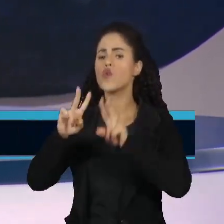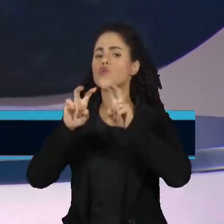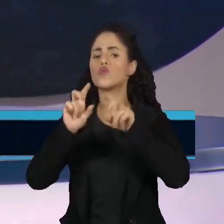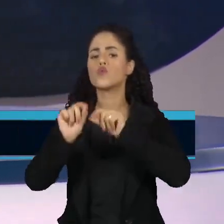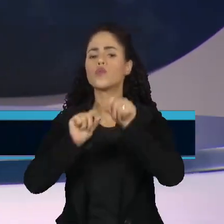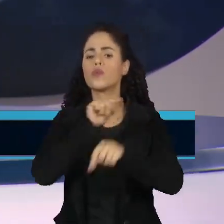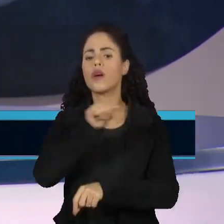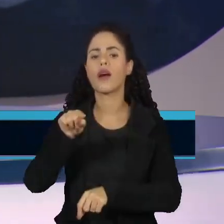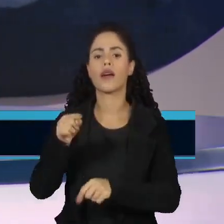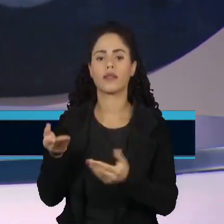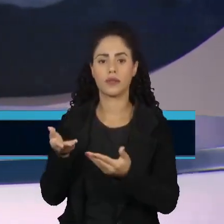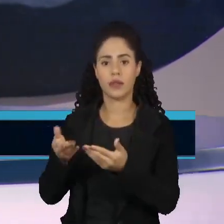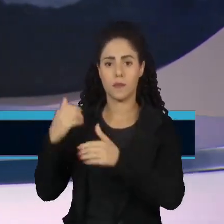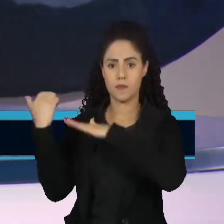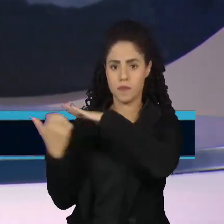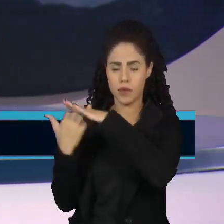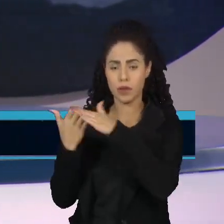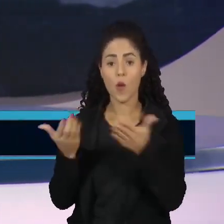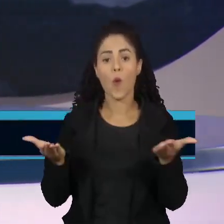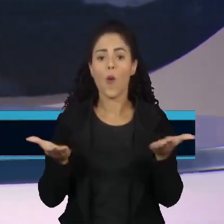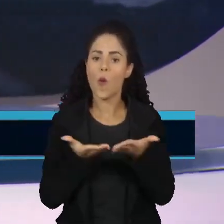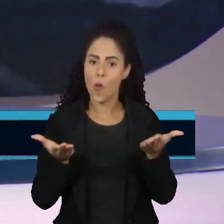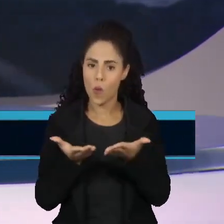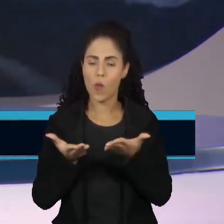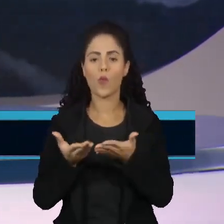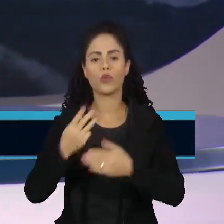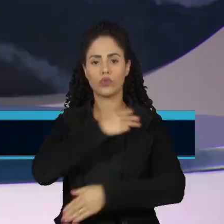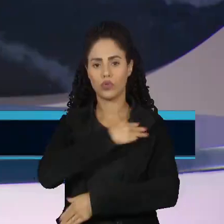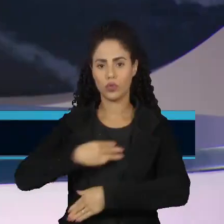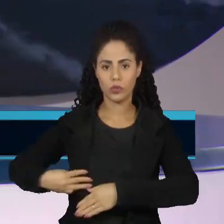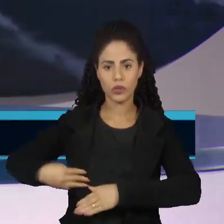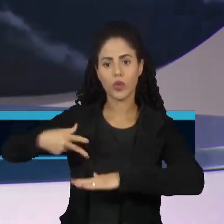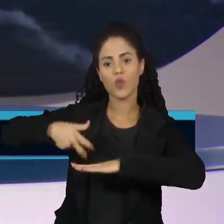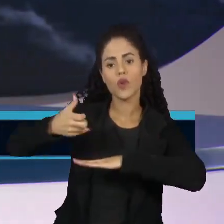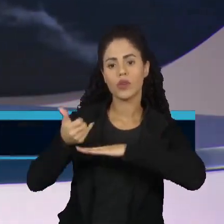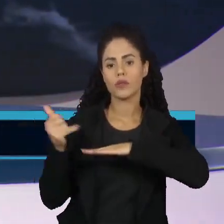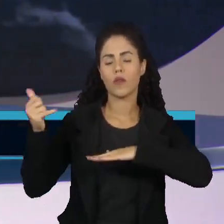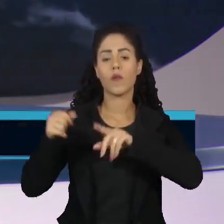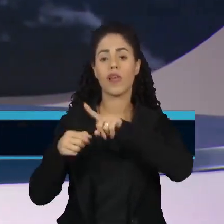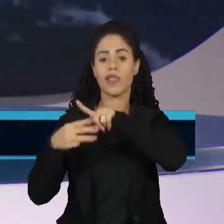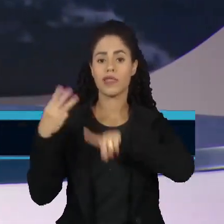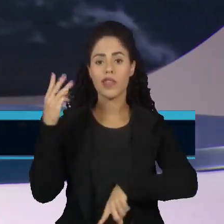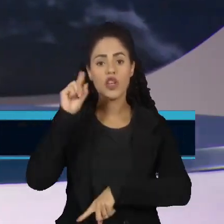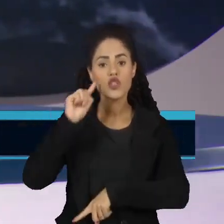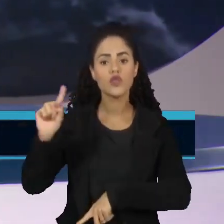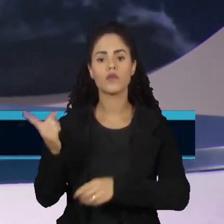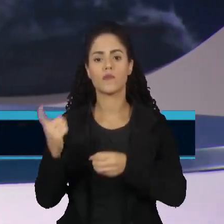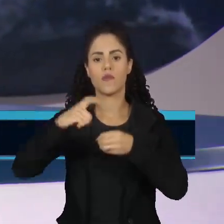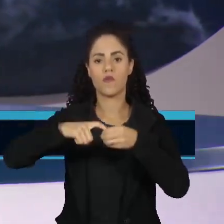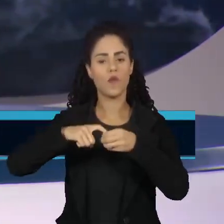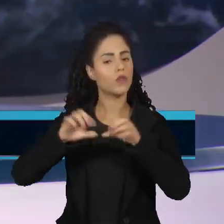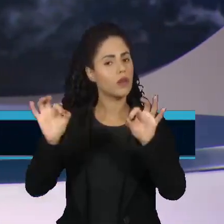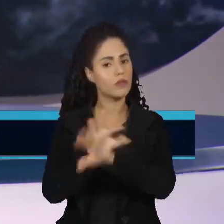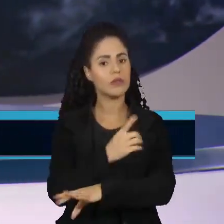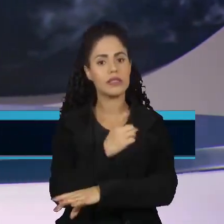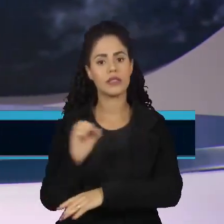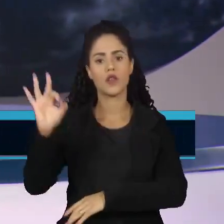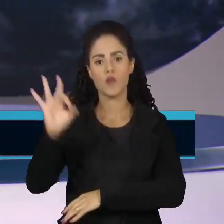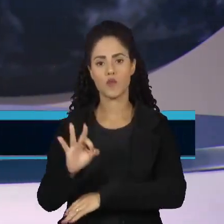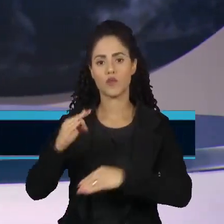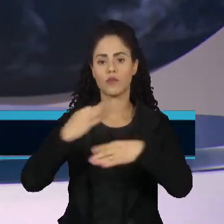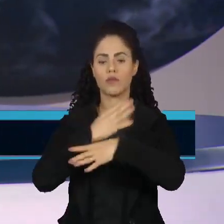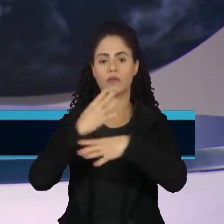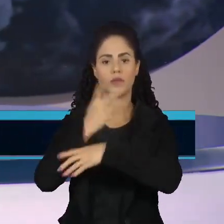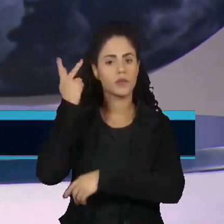concessionária Enel. Hoje, o ministro de Minas e Energia deu prazo de três dias para a retomada completa do serviço na capital